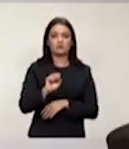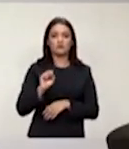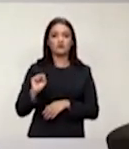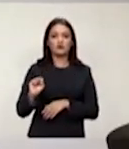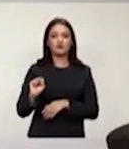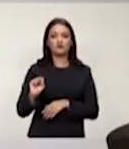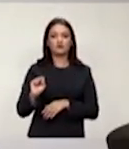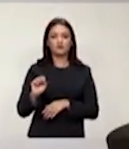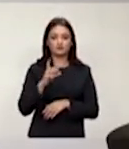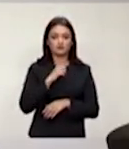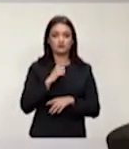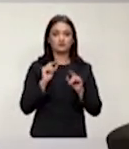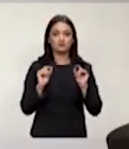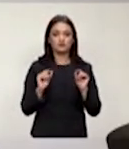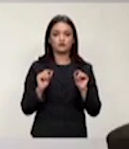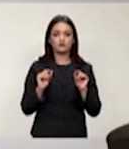a LDB,